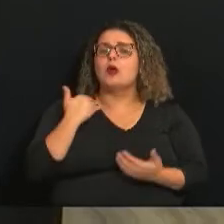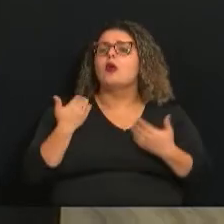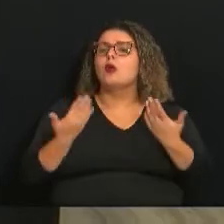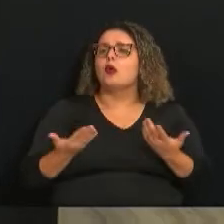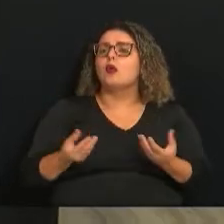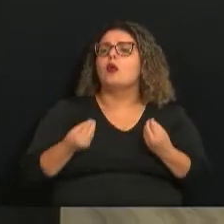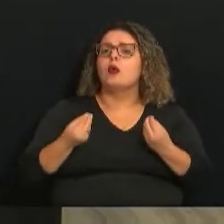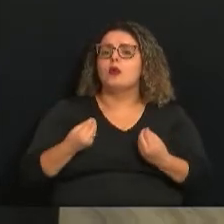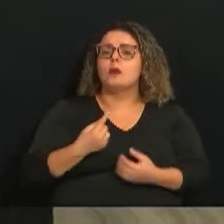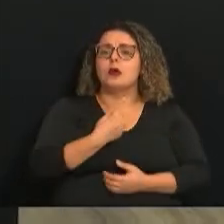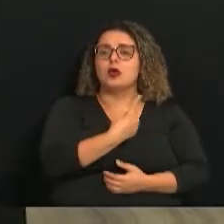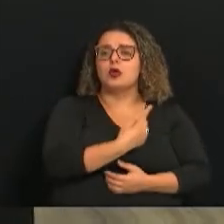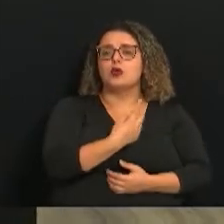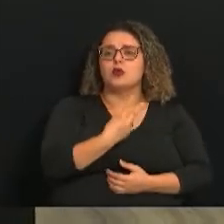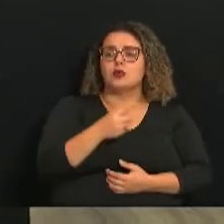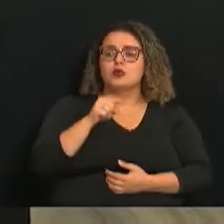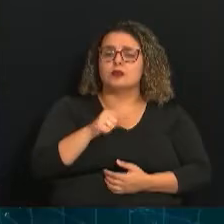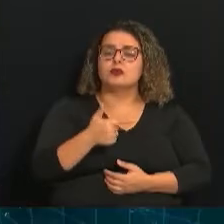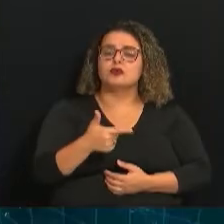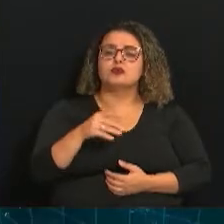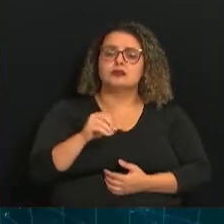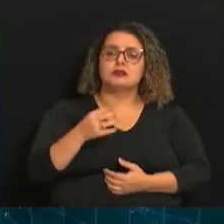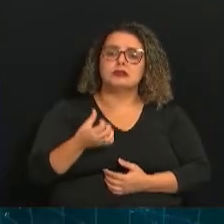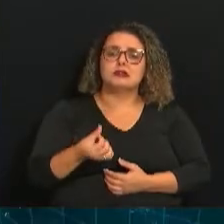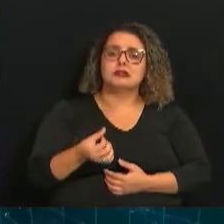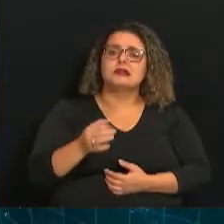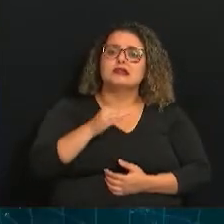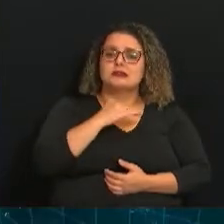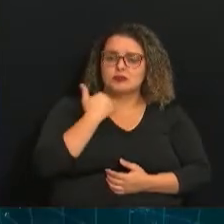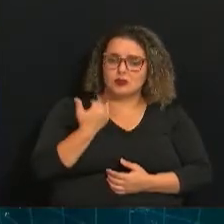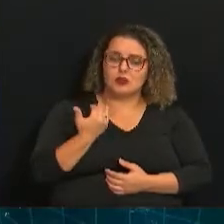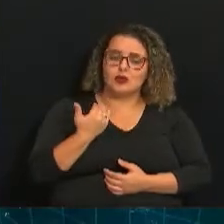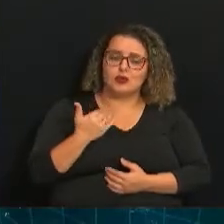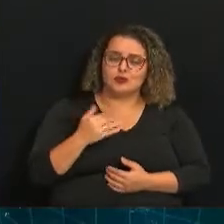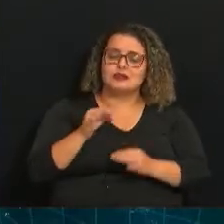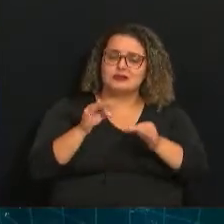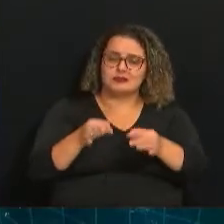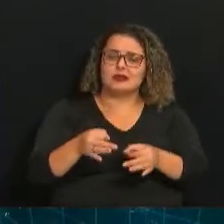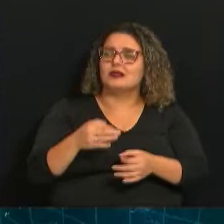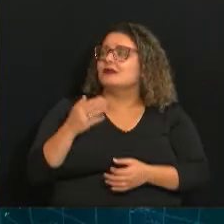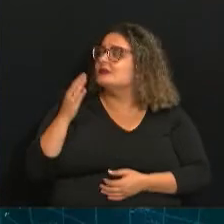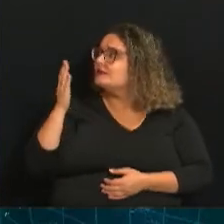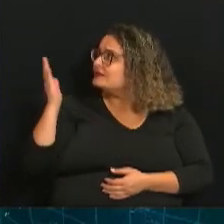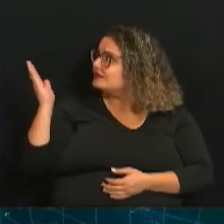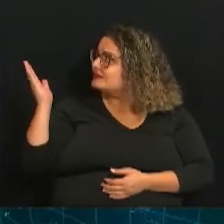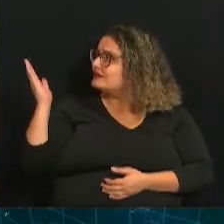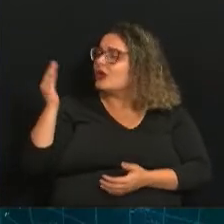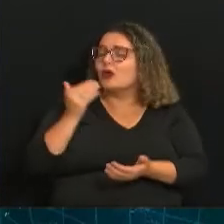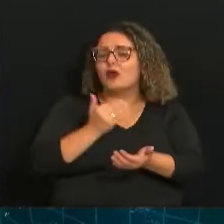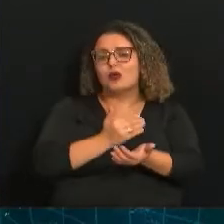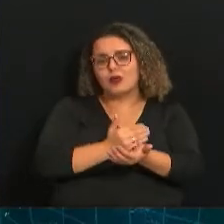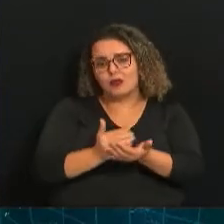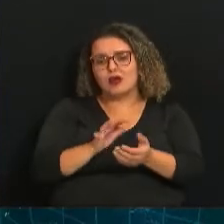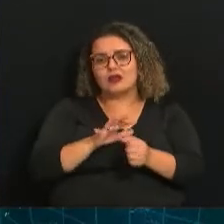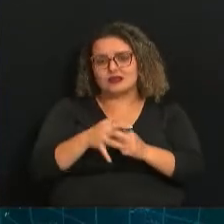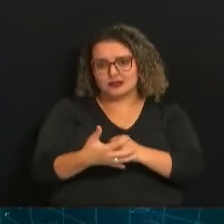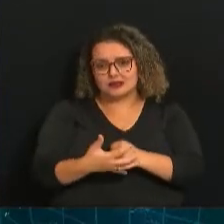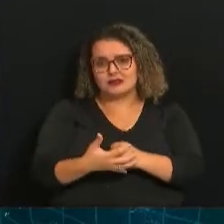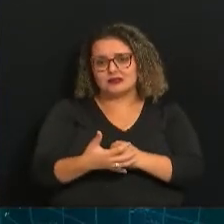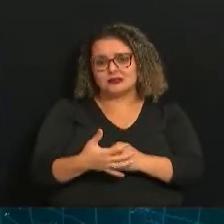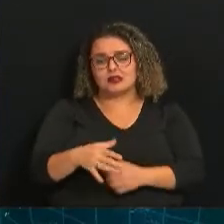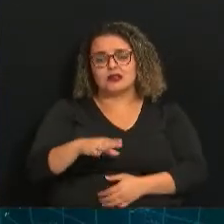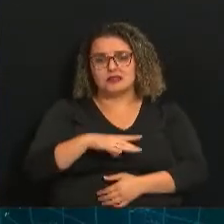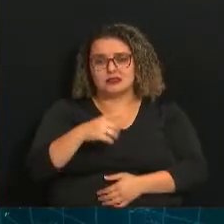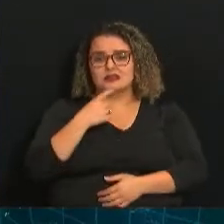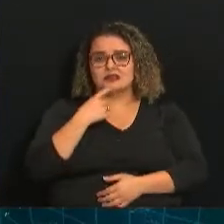12.206 óbitos confirmados na nossa região desde o início da pandemia. E Campinas, até esta